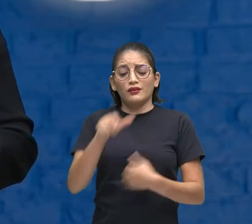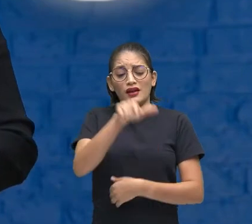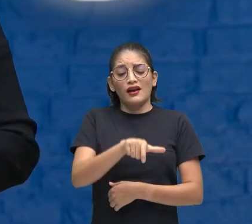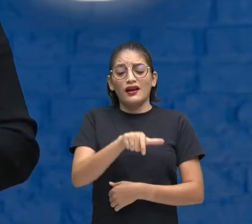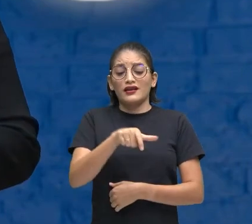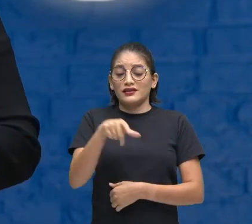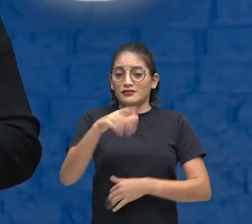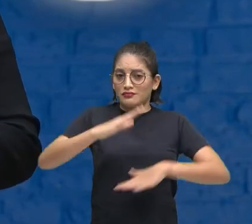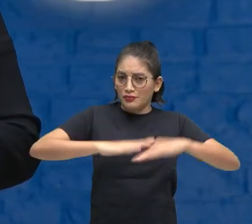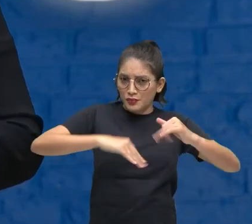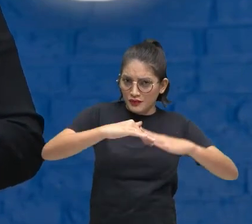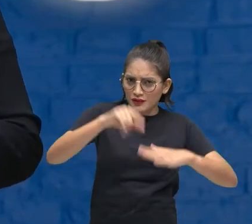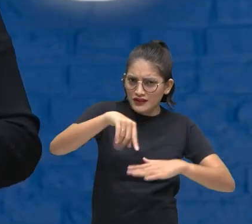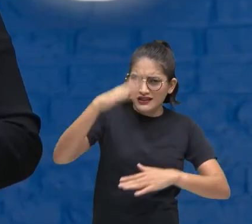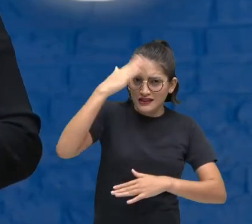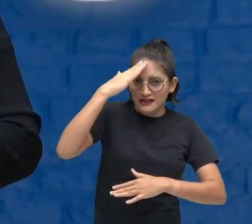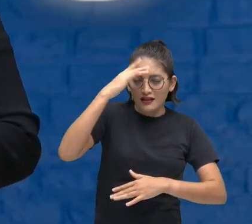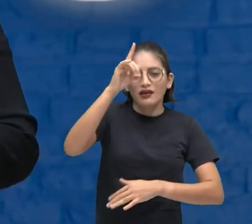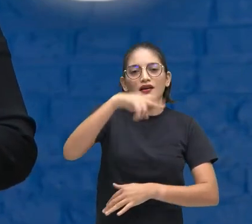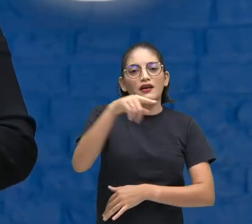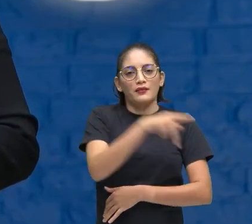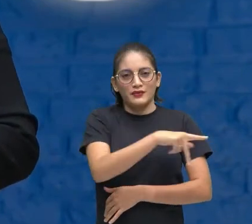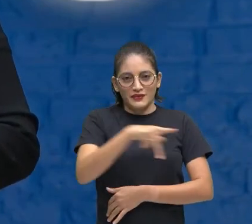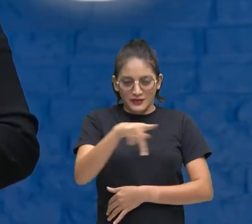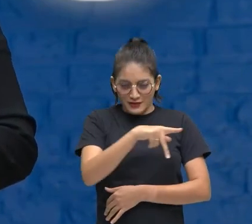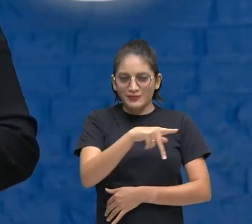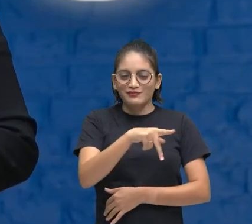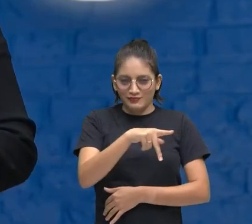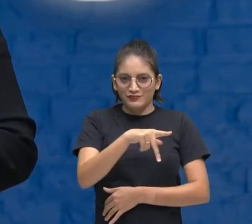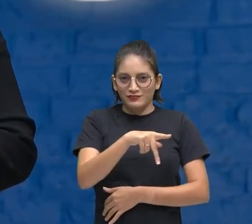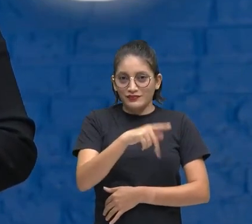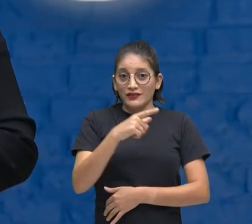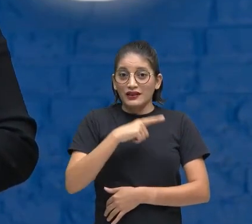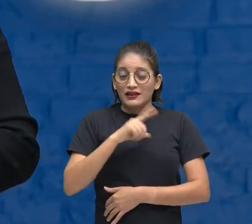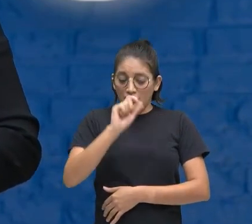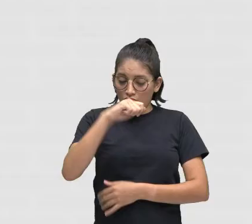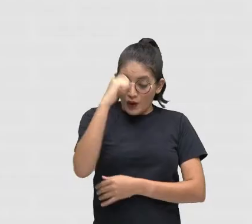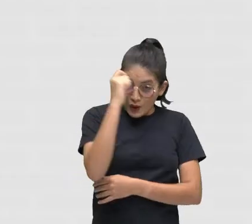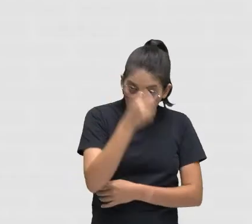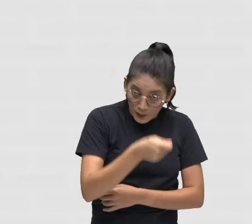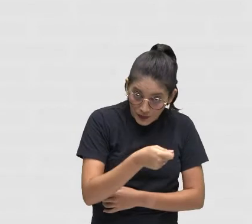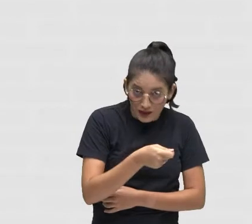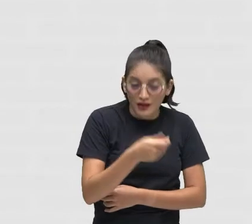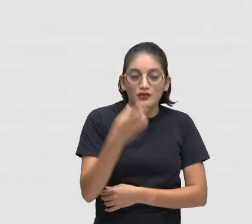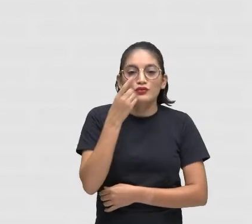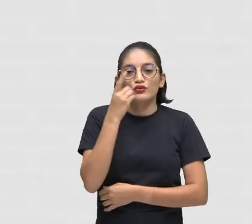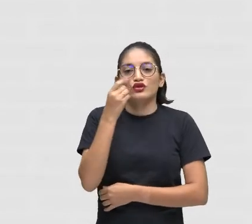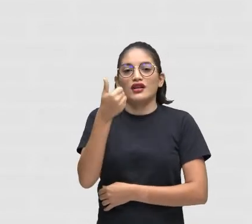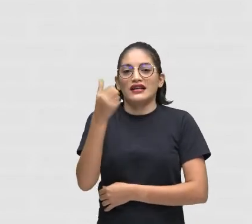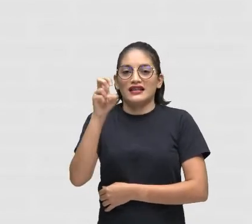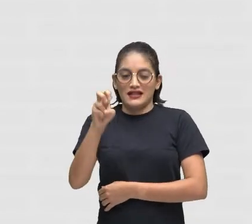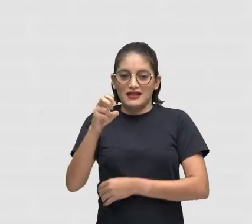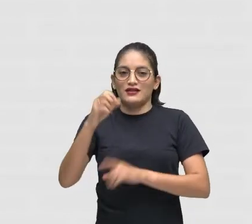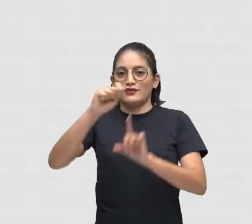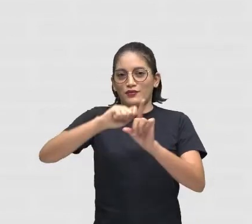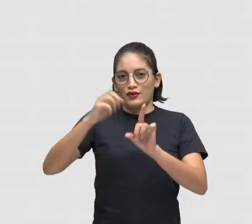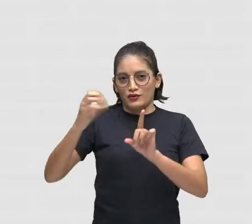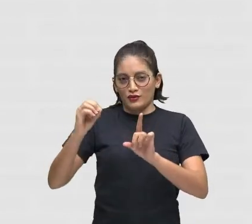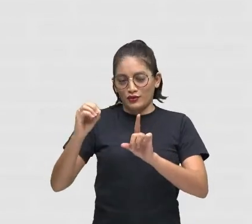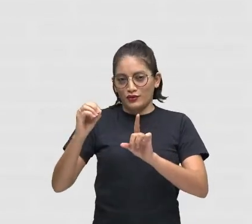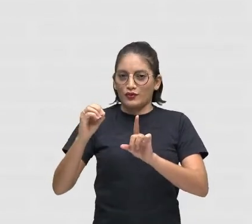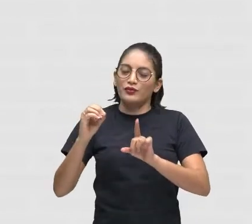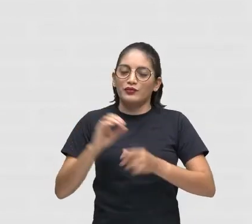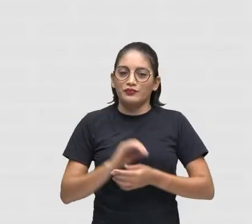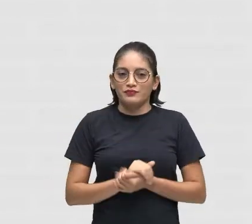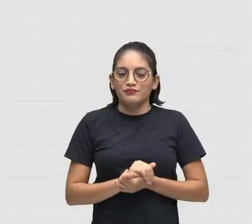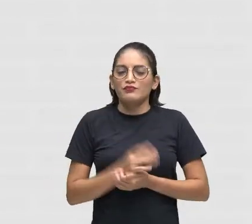vocês bem sabem qual é Que é o professor Né Recebe essa homenagem No dia 15 de outubro Né Um